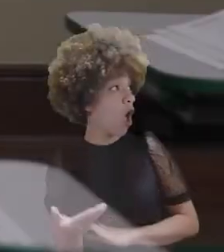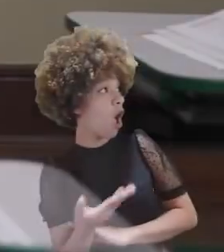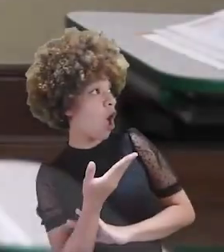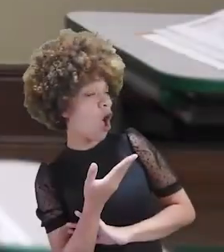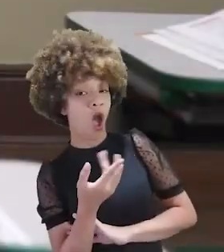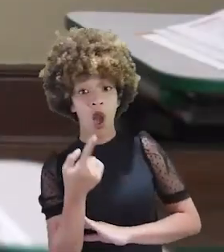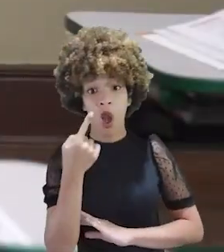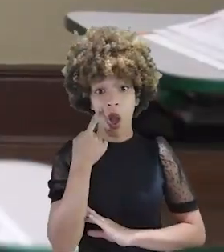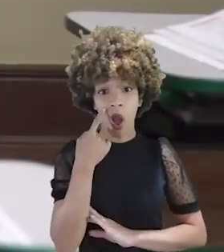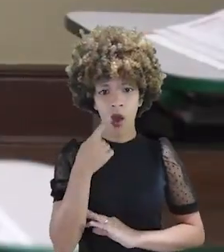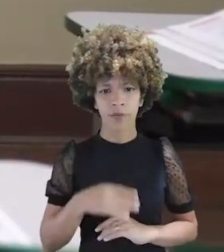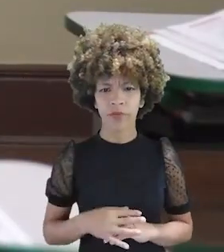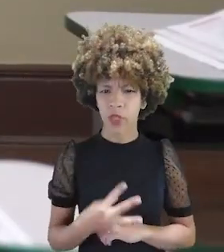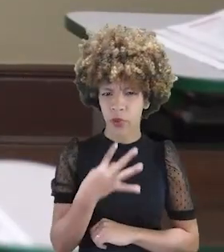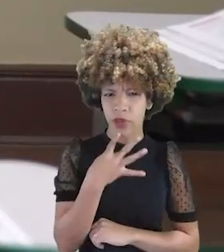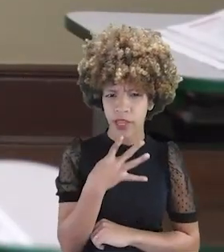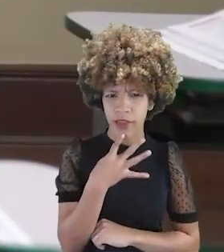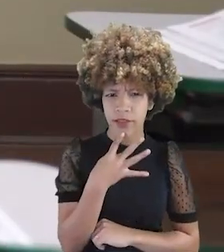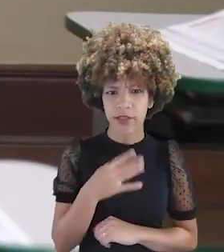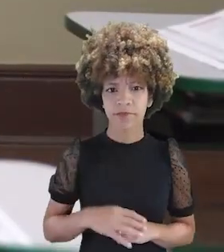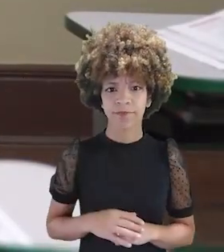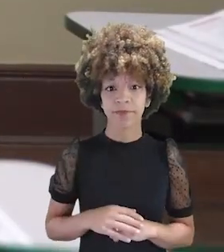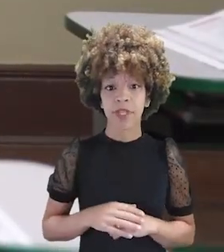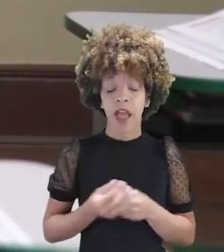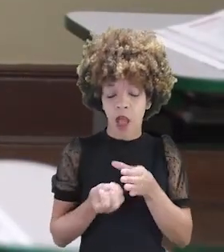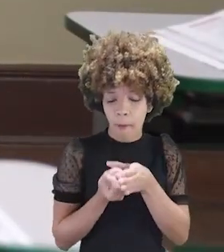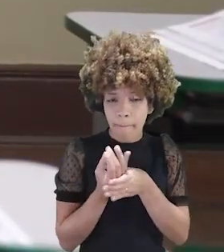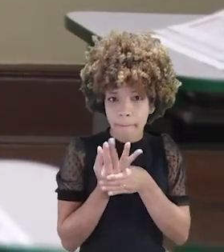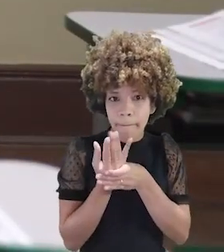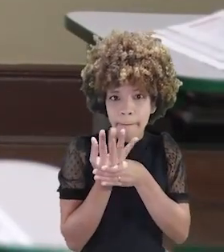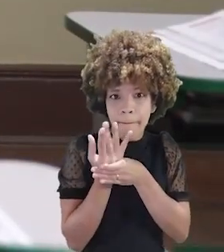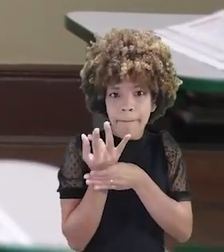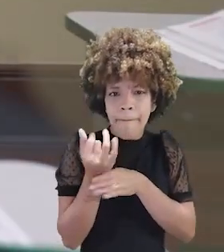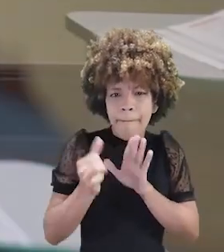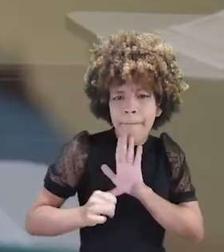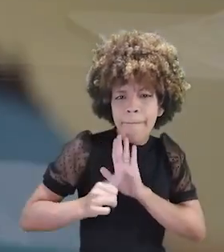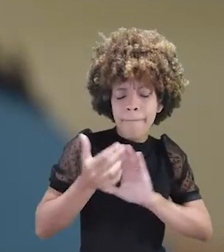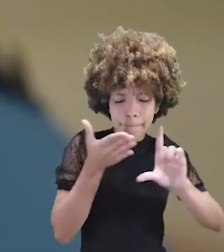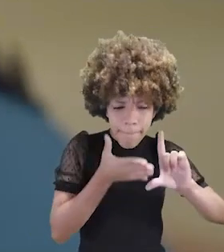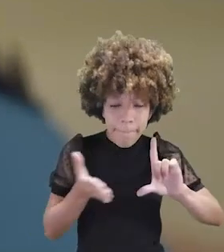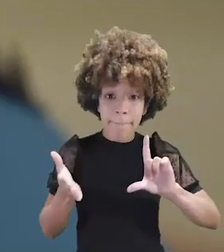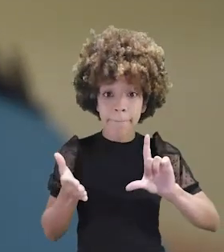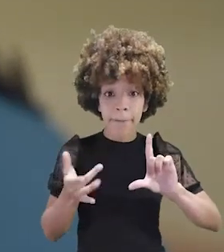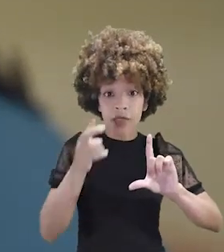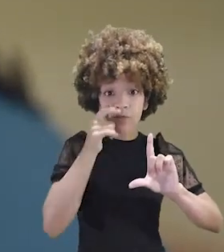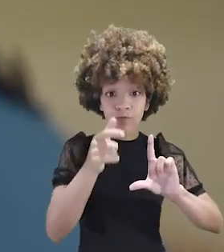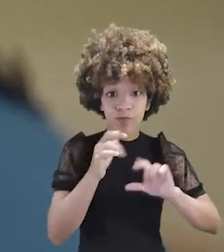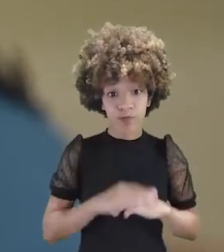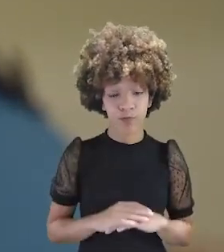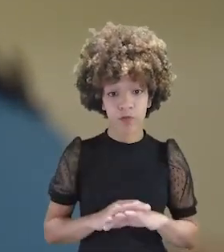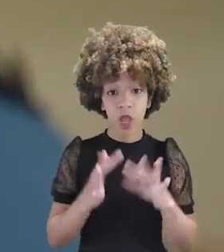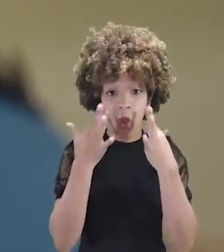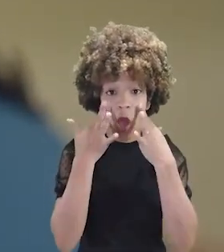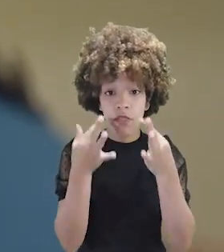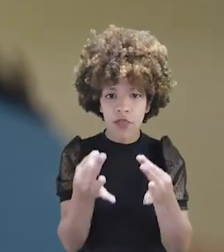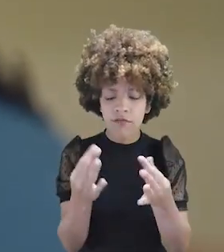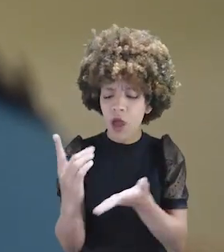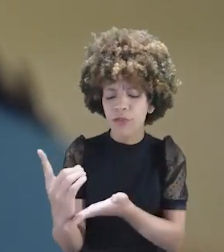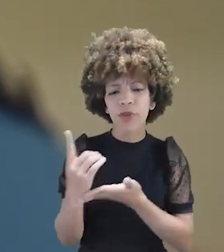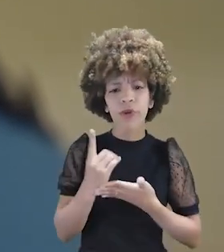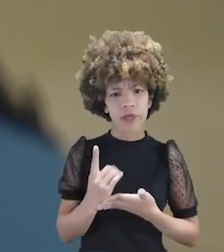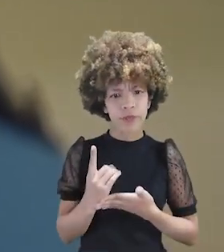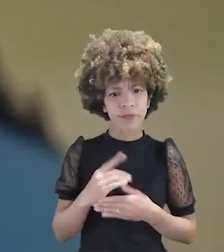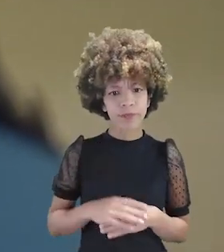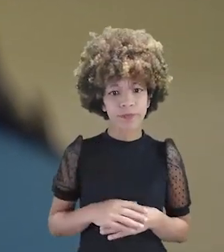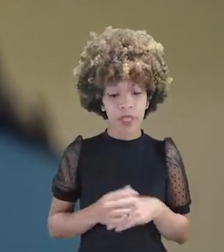Olha só, reconhece? É a semente que plantamos no primeiro episódio. Com atenção e